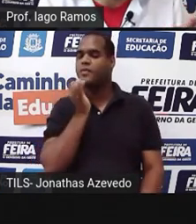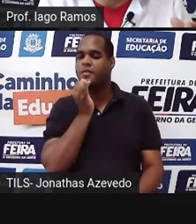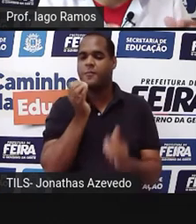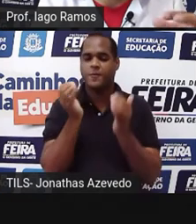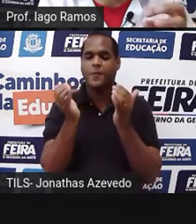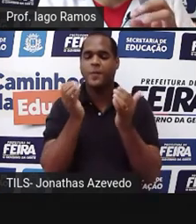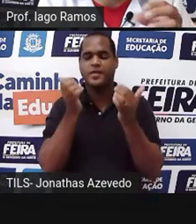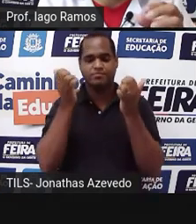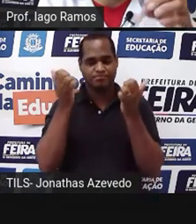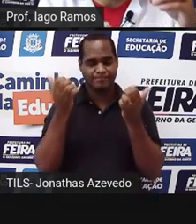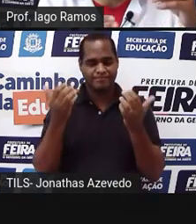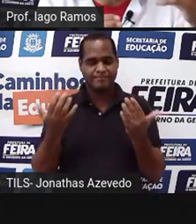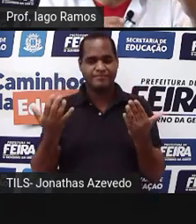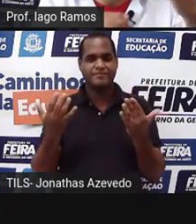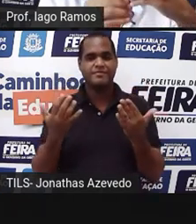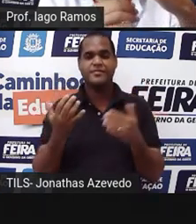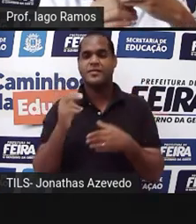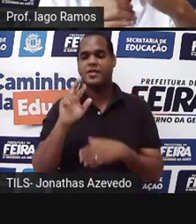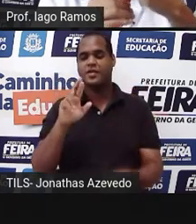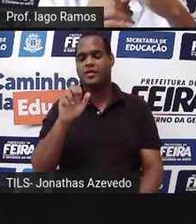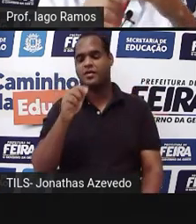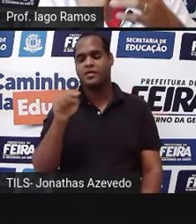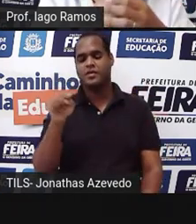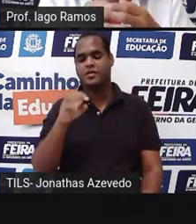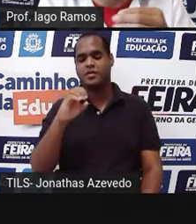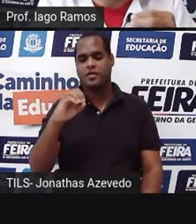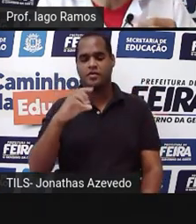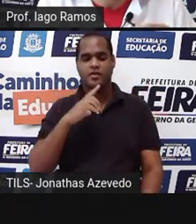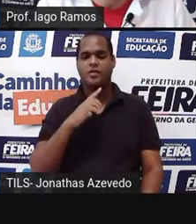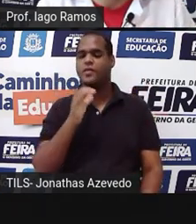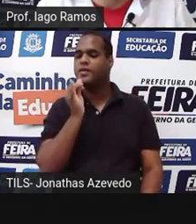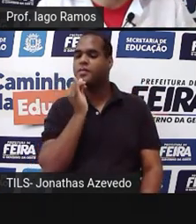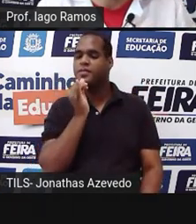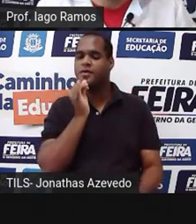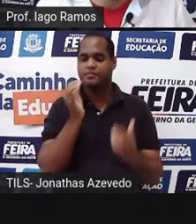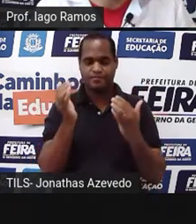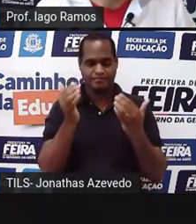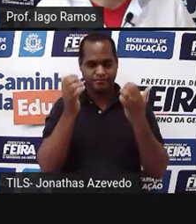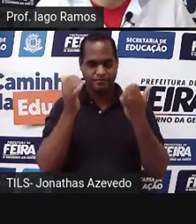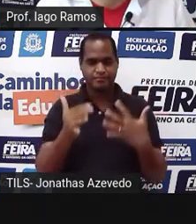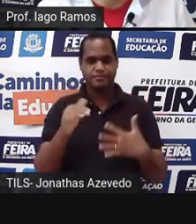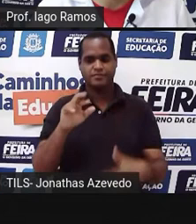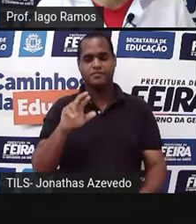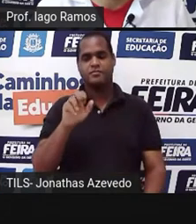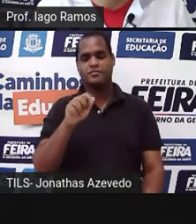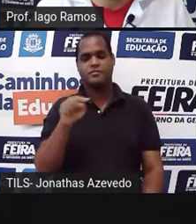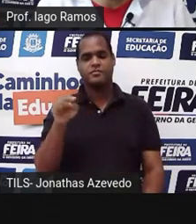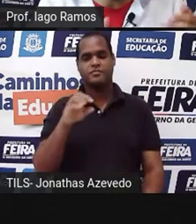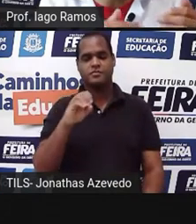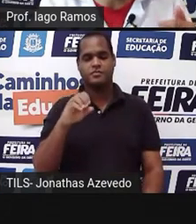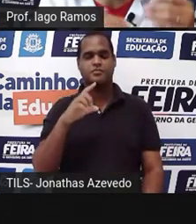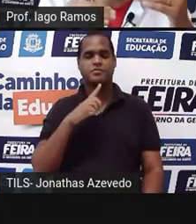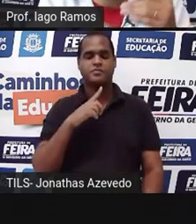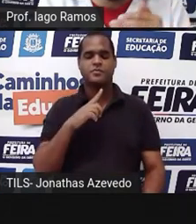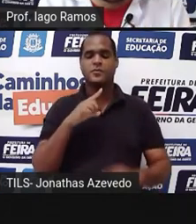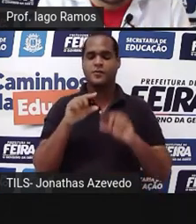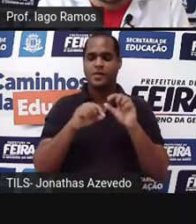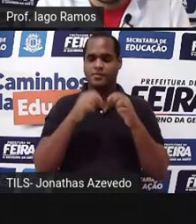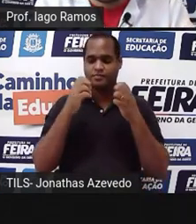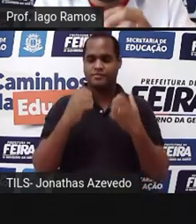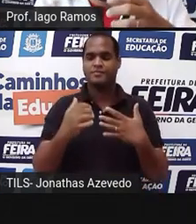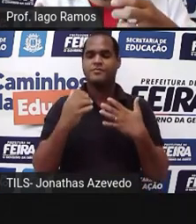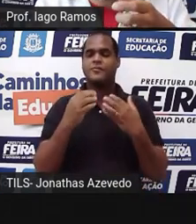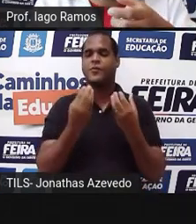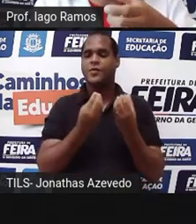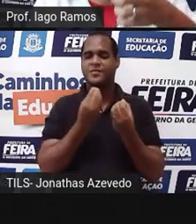Só que a gente compara através de uma fração. A gente escreve na forma de uma fração. Isso é razão. Então, eu vou montar razões.